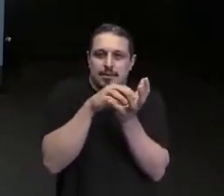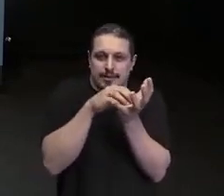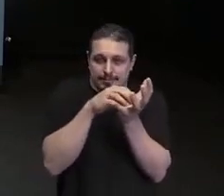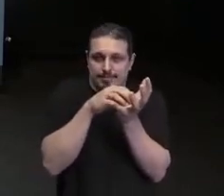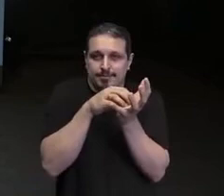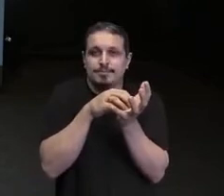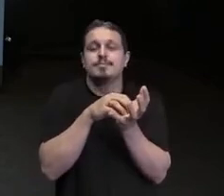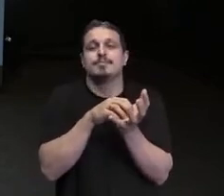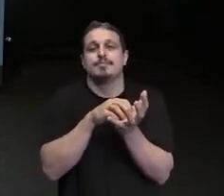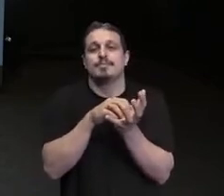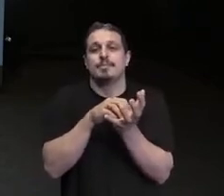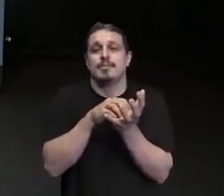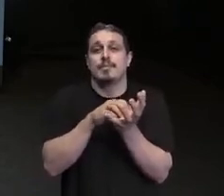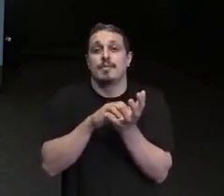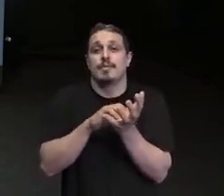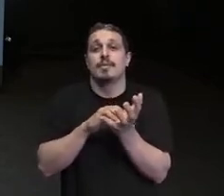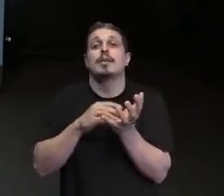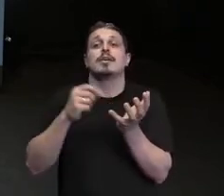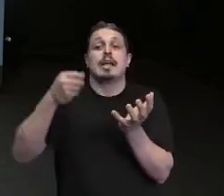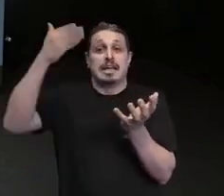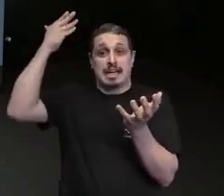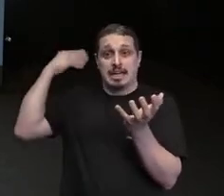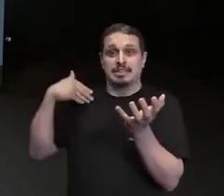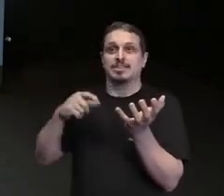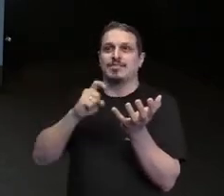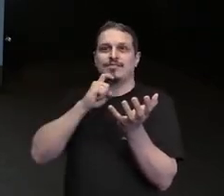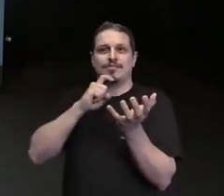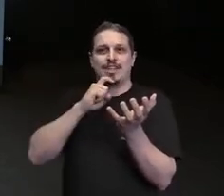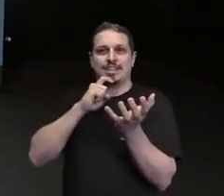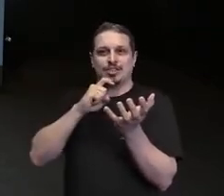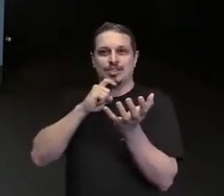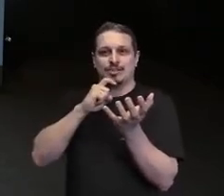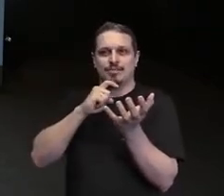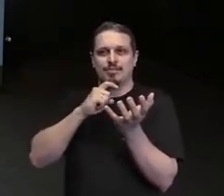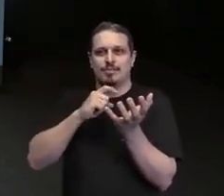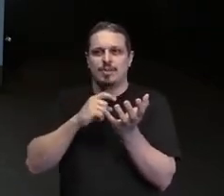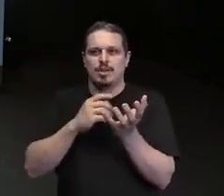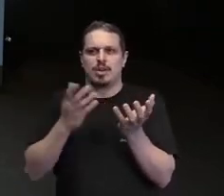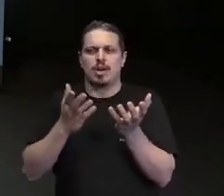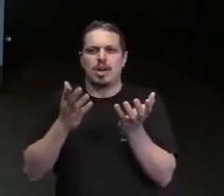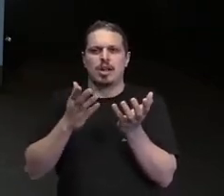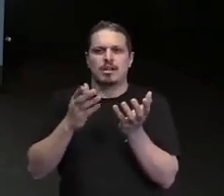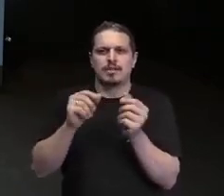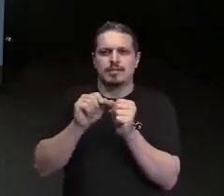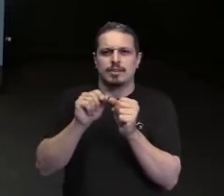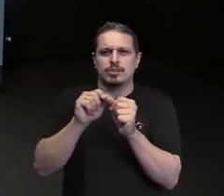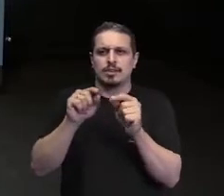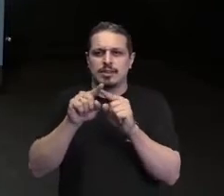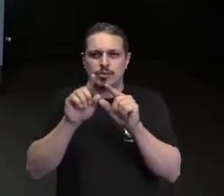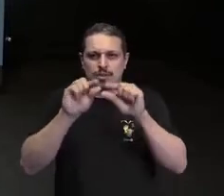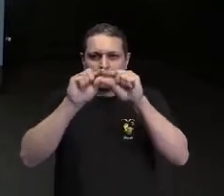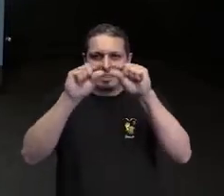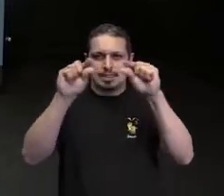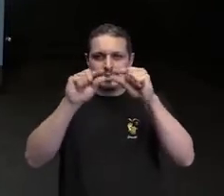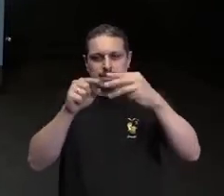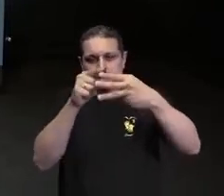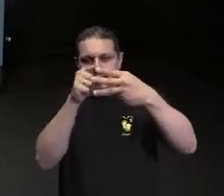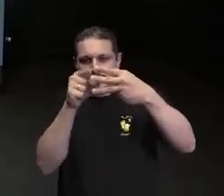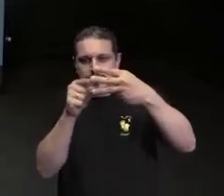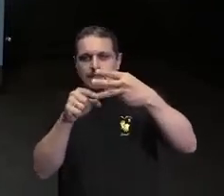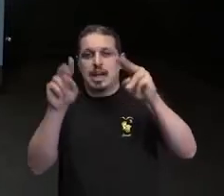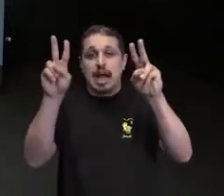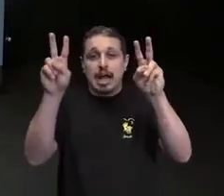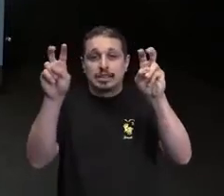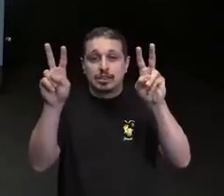trouxe aqui a criança diversa, que eu vou abrir um parênteses extremamente importante já nesse momento inicial, que eu coloquei entre aspas